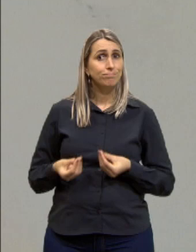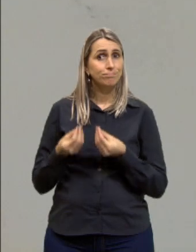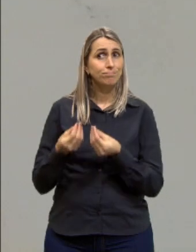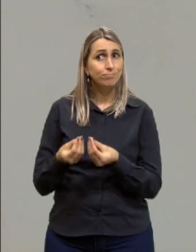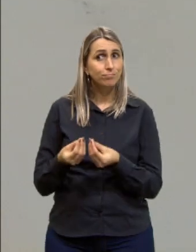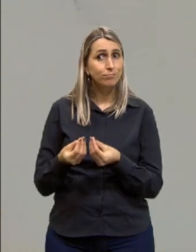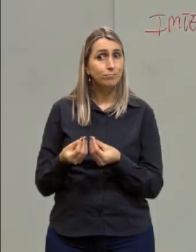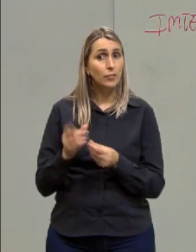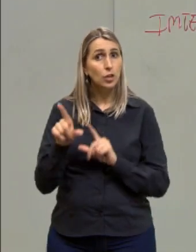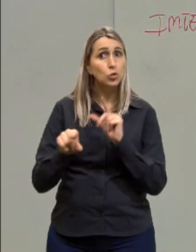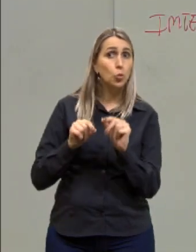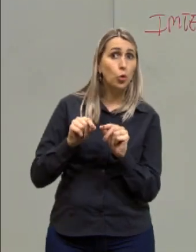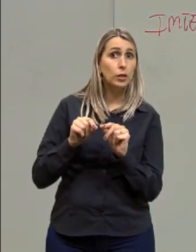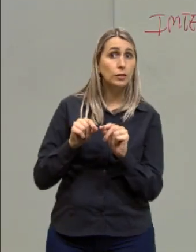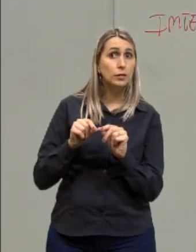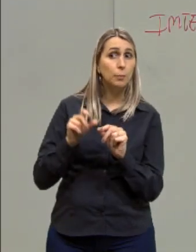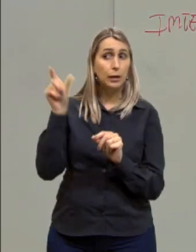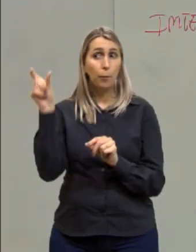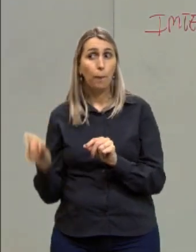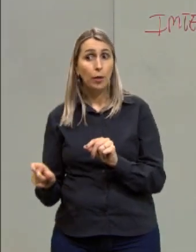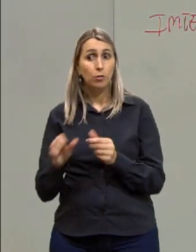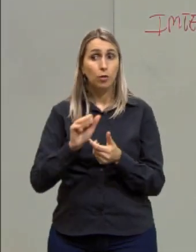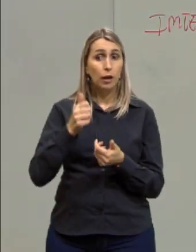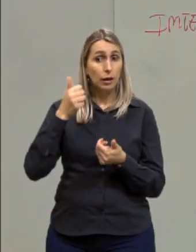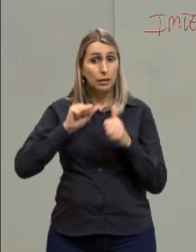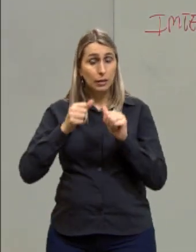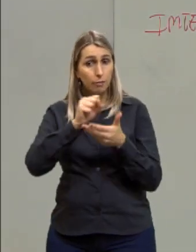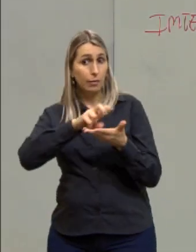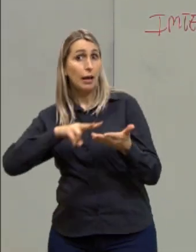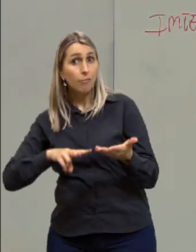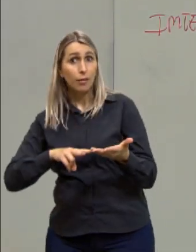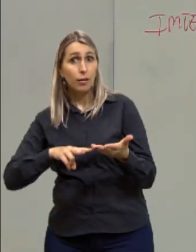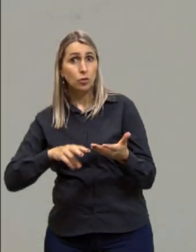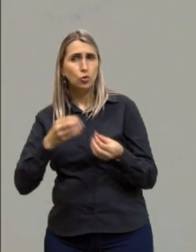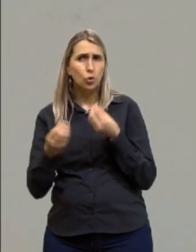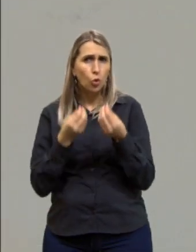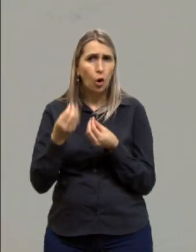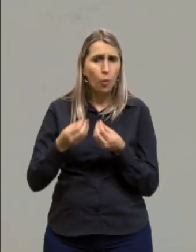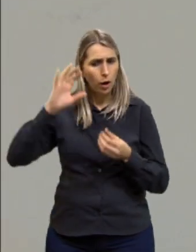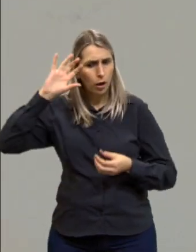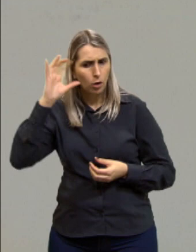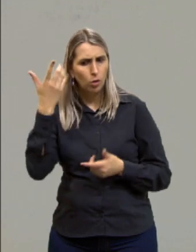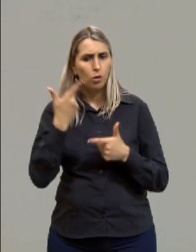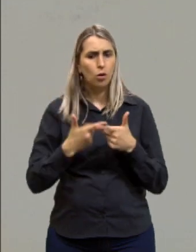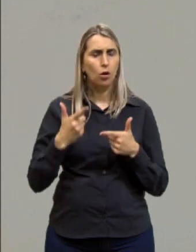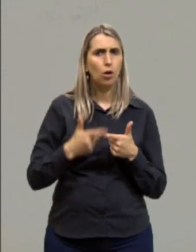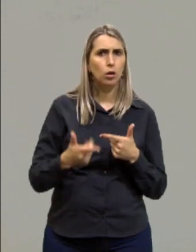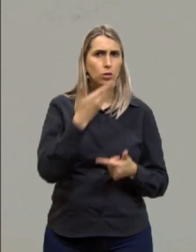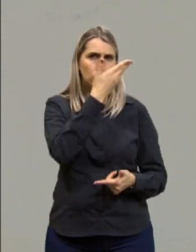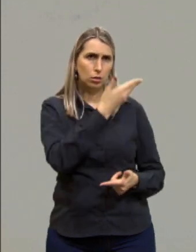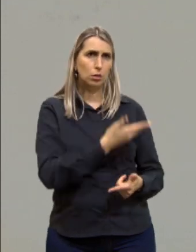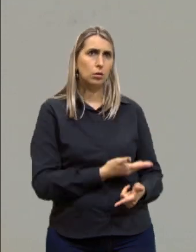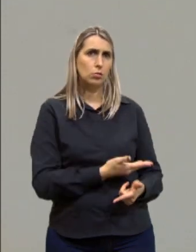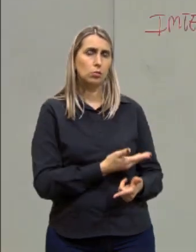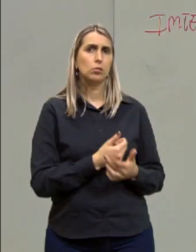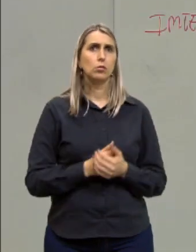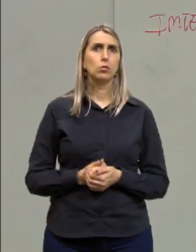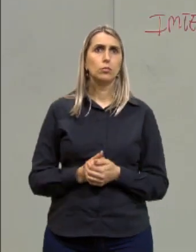opções para a banca de como resolver esses problemas que estão aqui, ó.